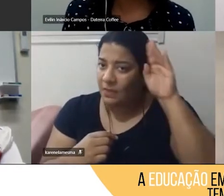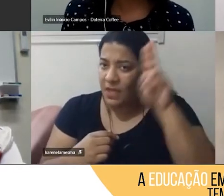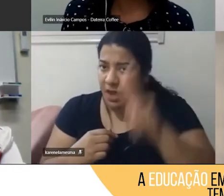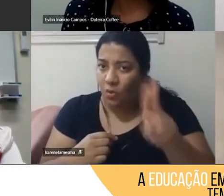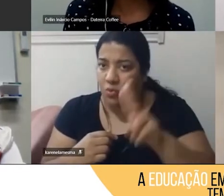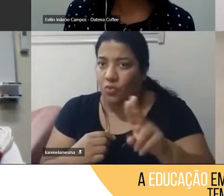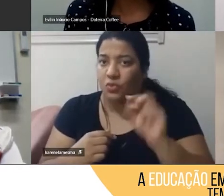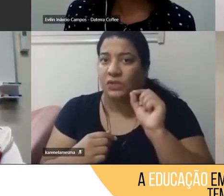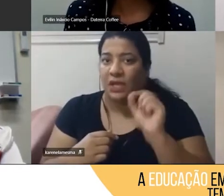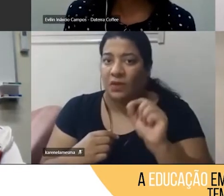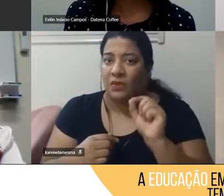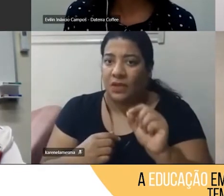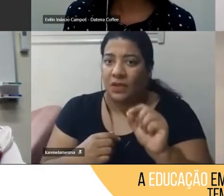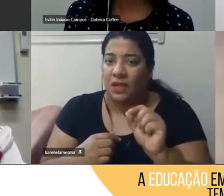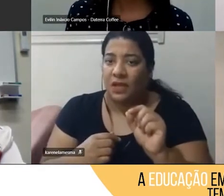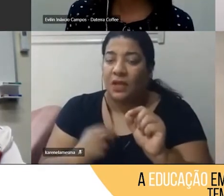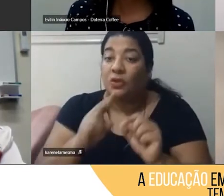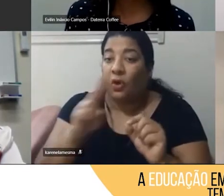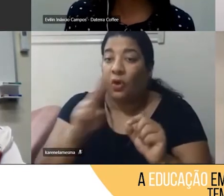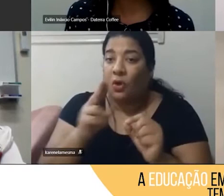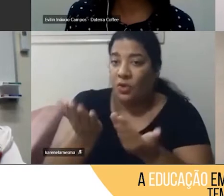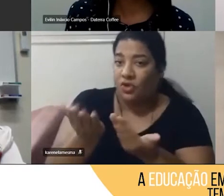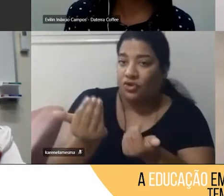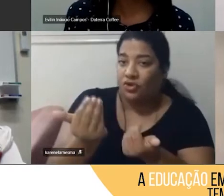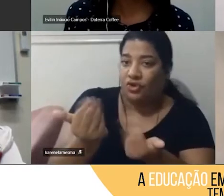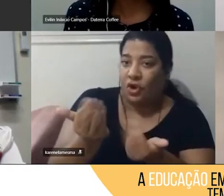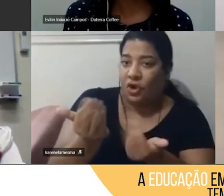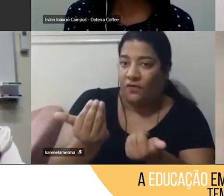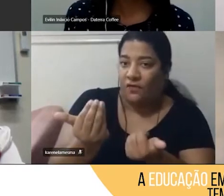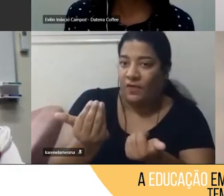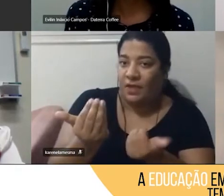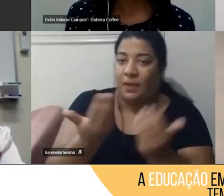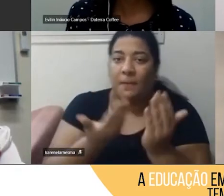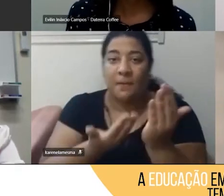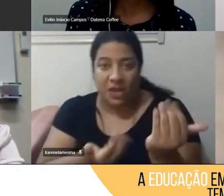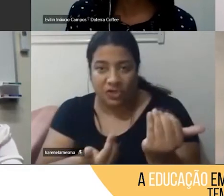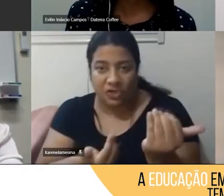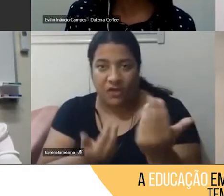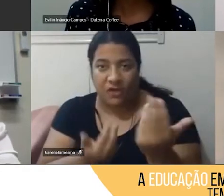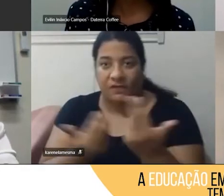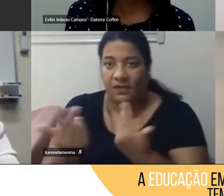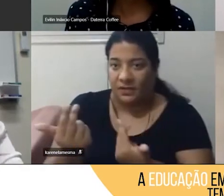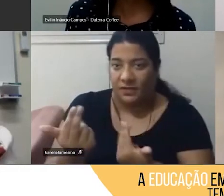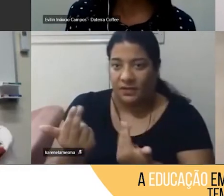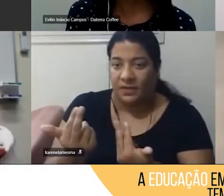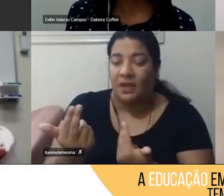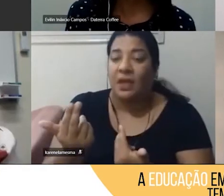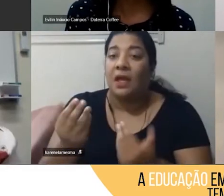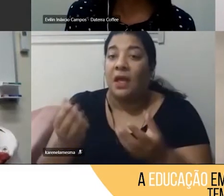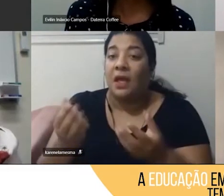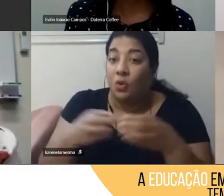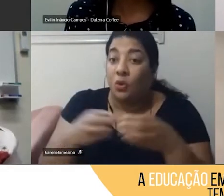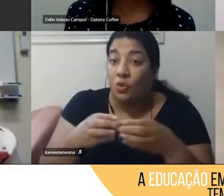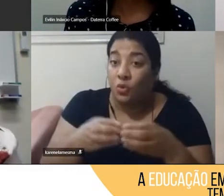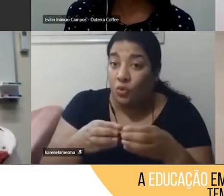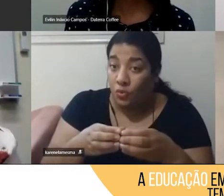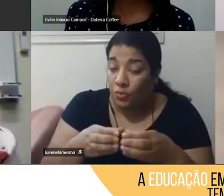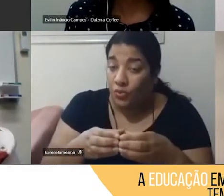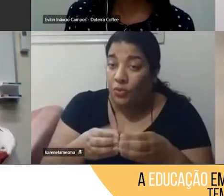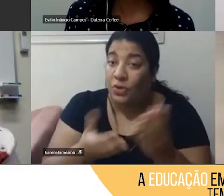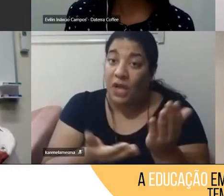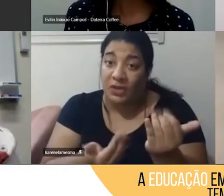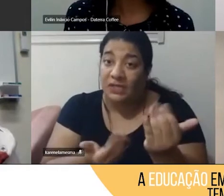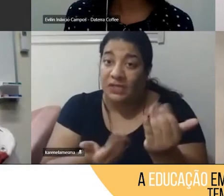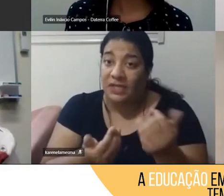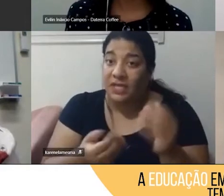jovem para jovem. Então, a gente tem um grupo de adolescentes que nos ajudam a engajar